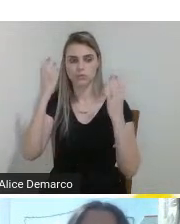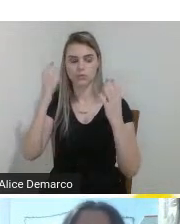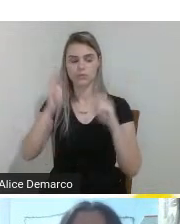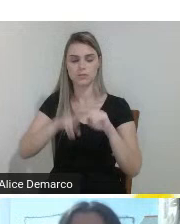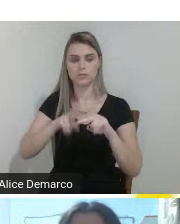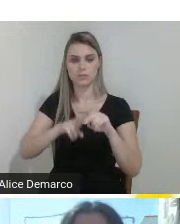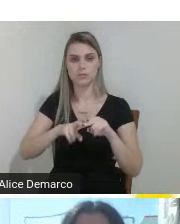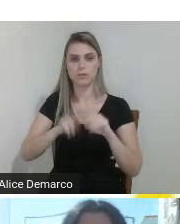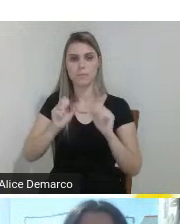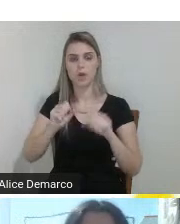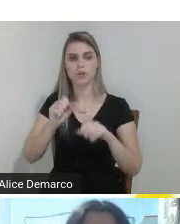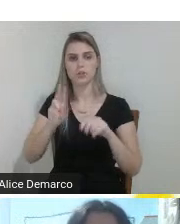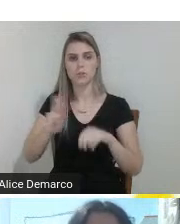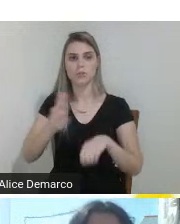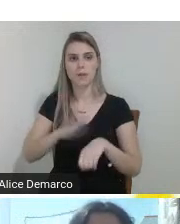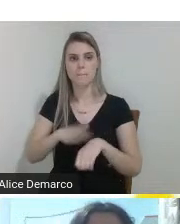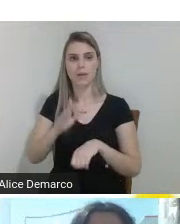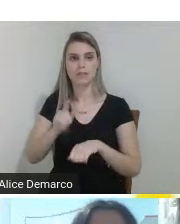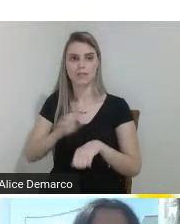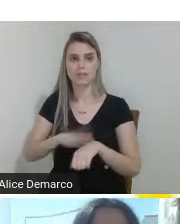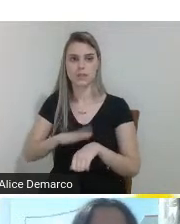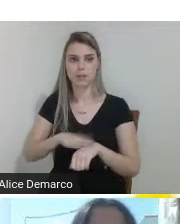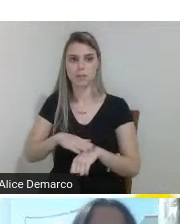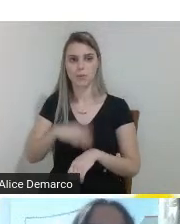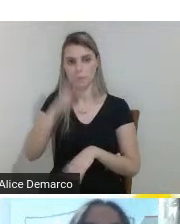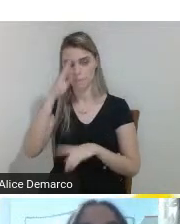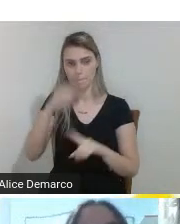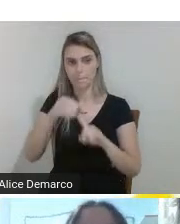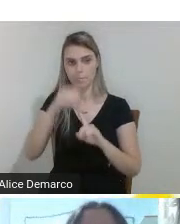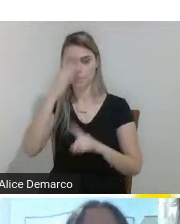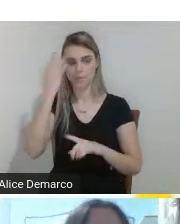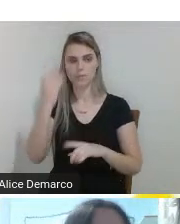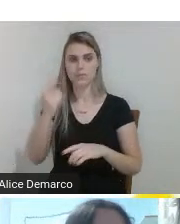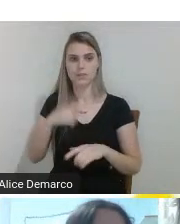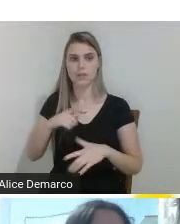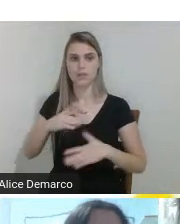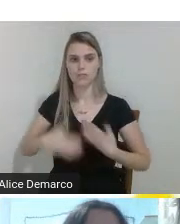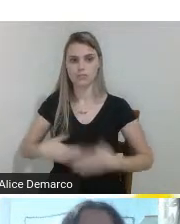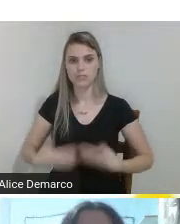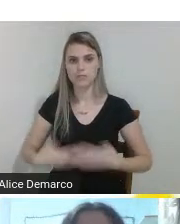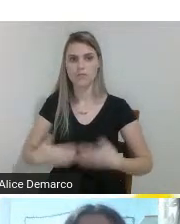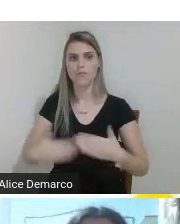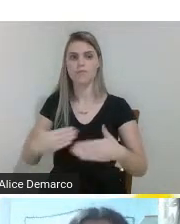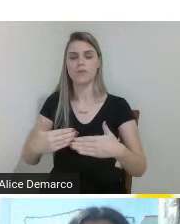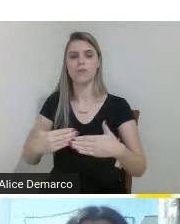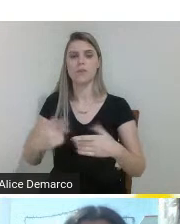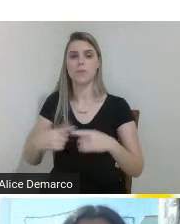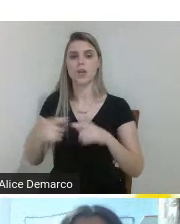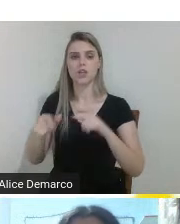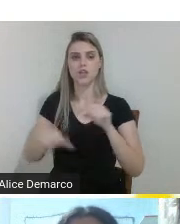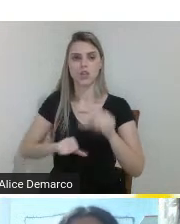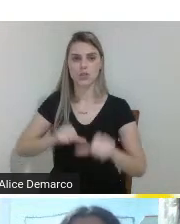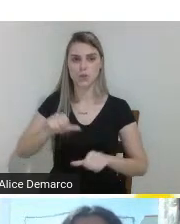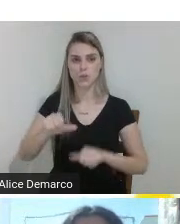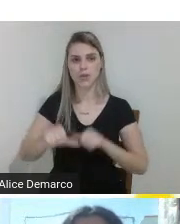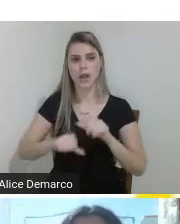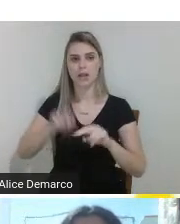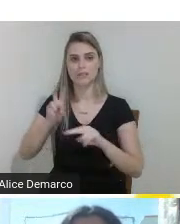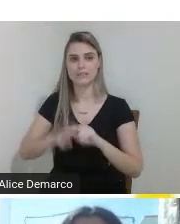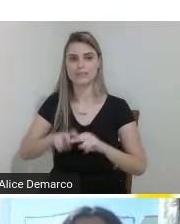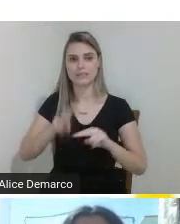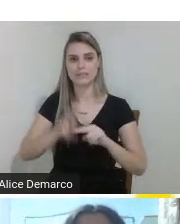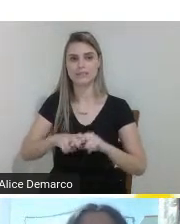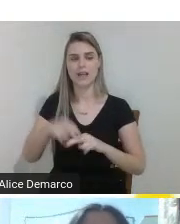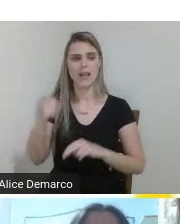utilizar por mais tempo principalmente pessoas que estão em fase de desenvolvimento porque trocar de cadeira todo ano se torna